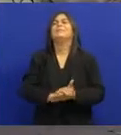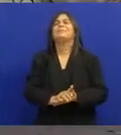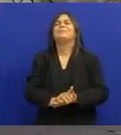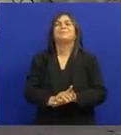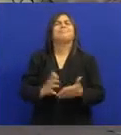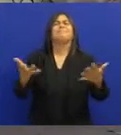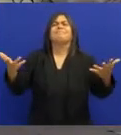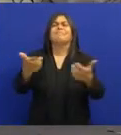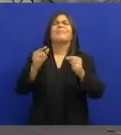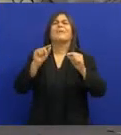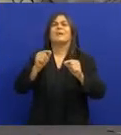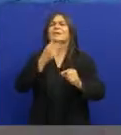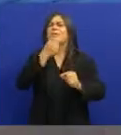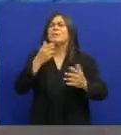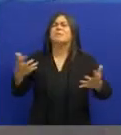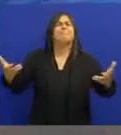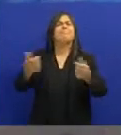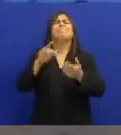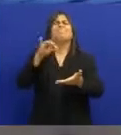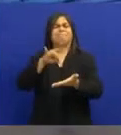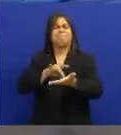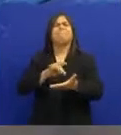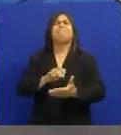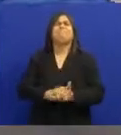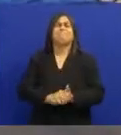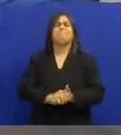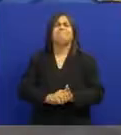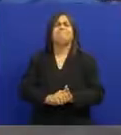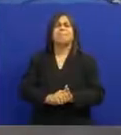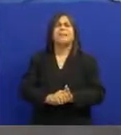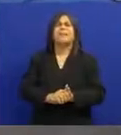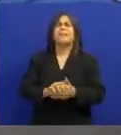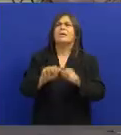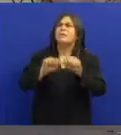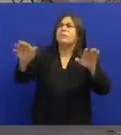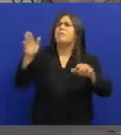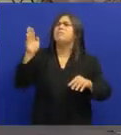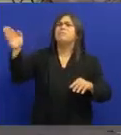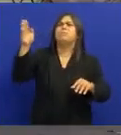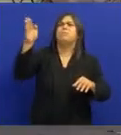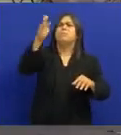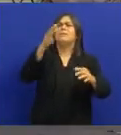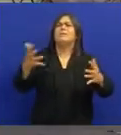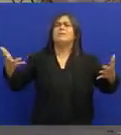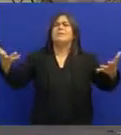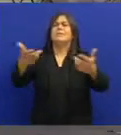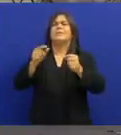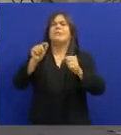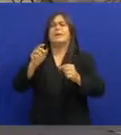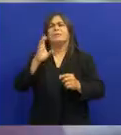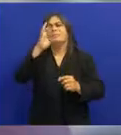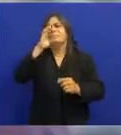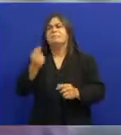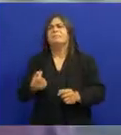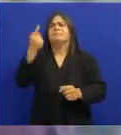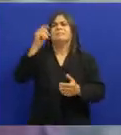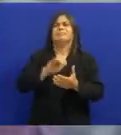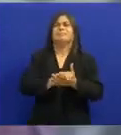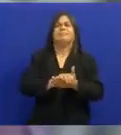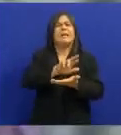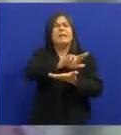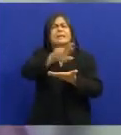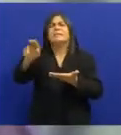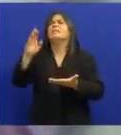Pra mim Jackson do Pandera É um grande antropólogo da música brasileira Porque nos lugares aonde chegou Observou